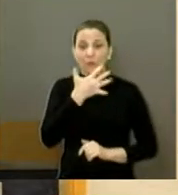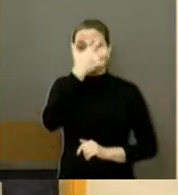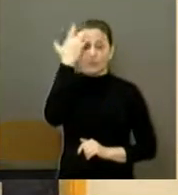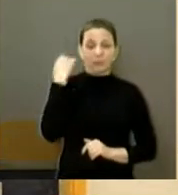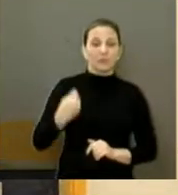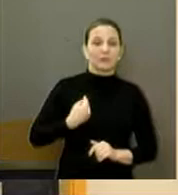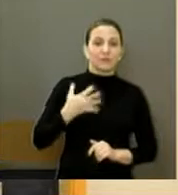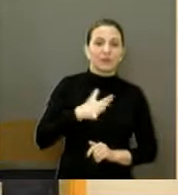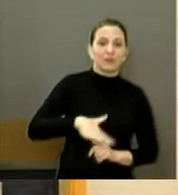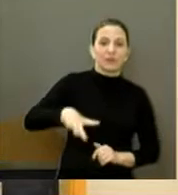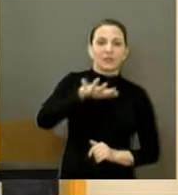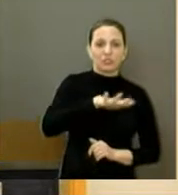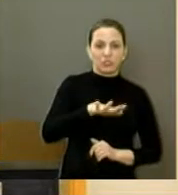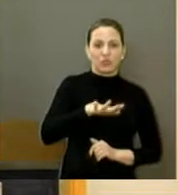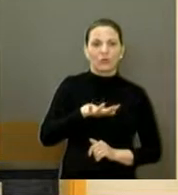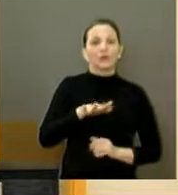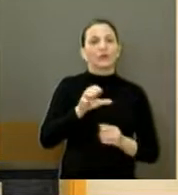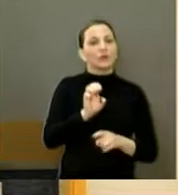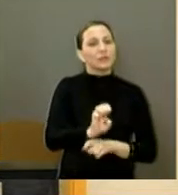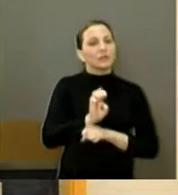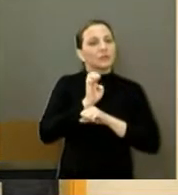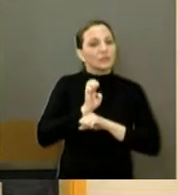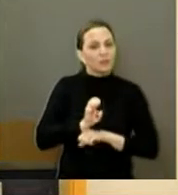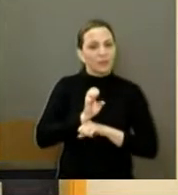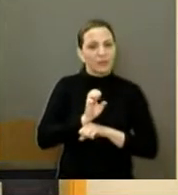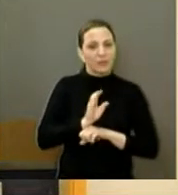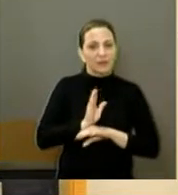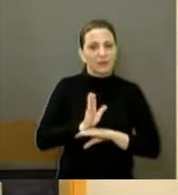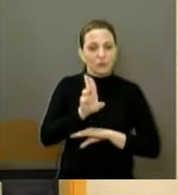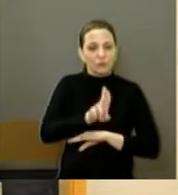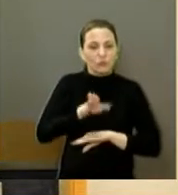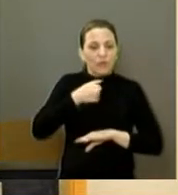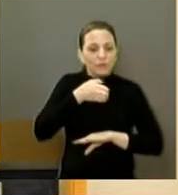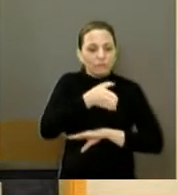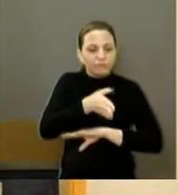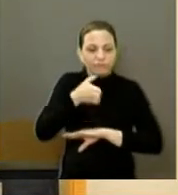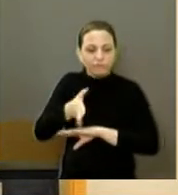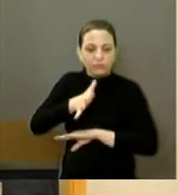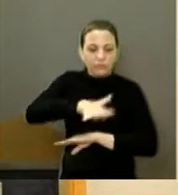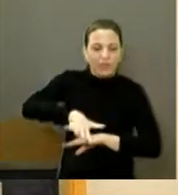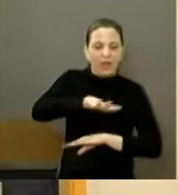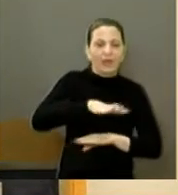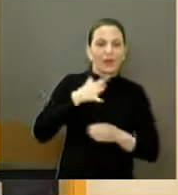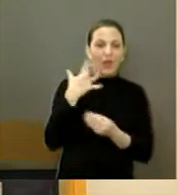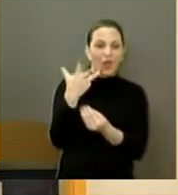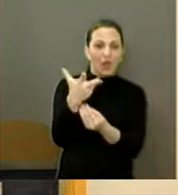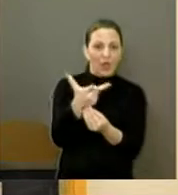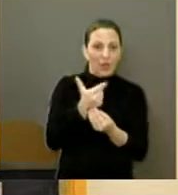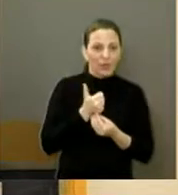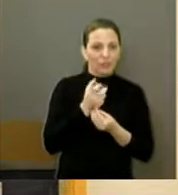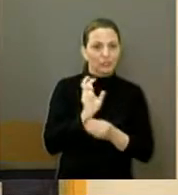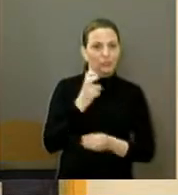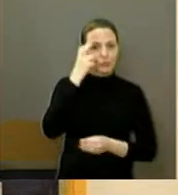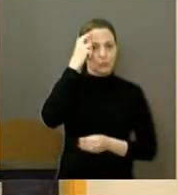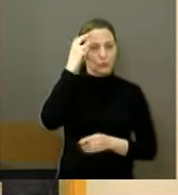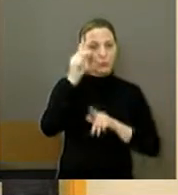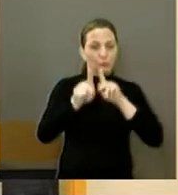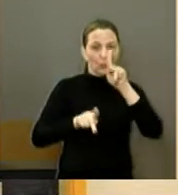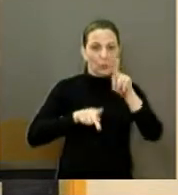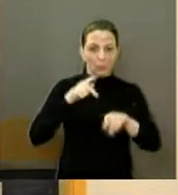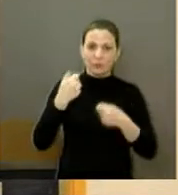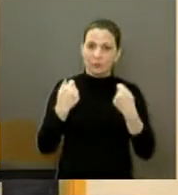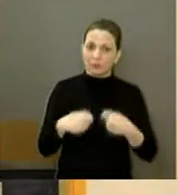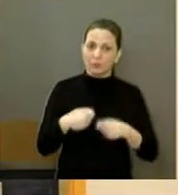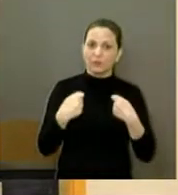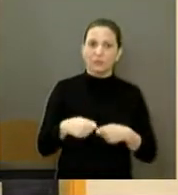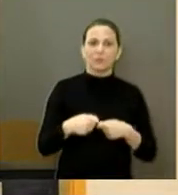região. E é isso que a gente espera, ocupação desse espaço com arte e cultura para a população que precisa e